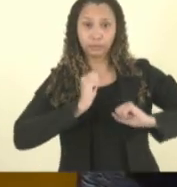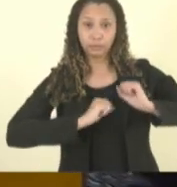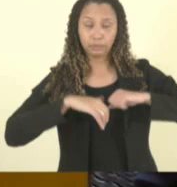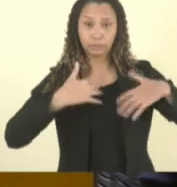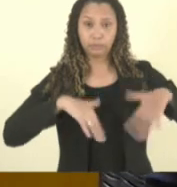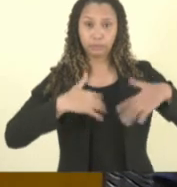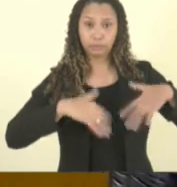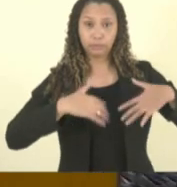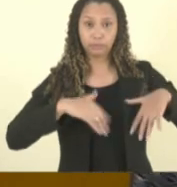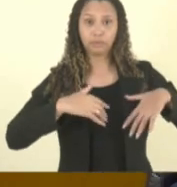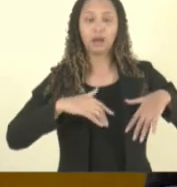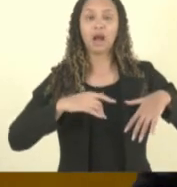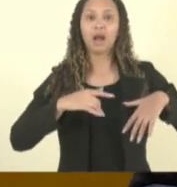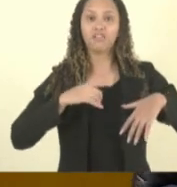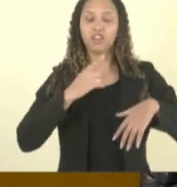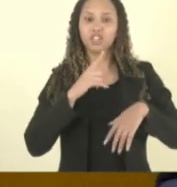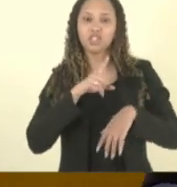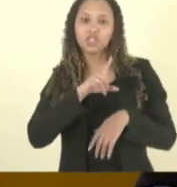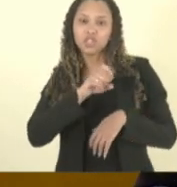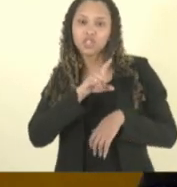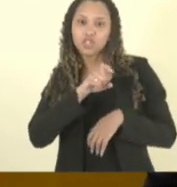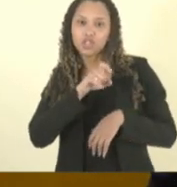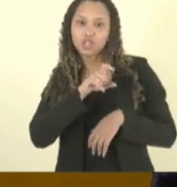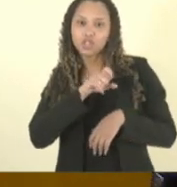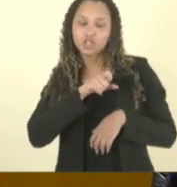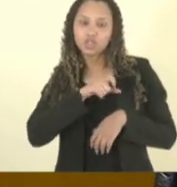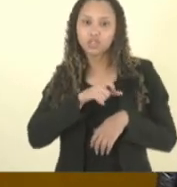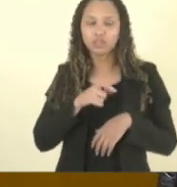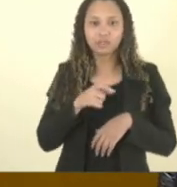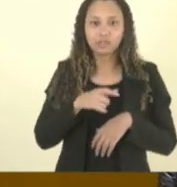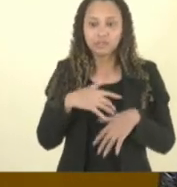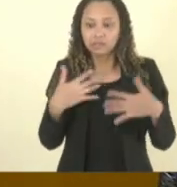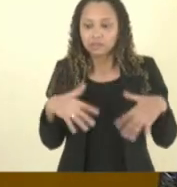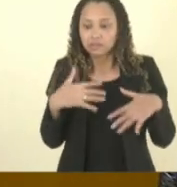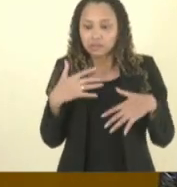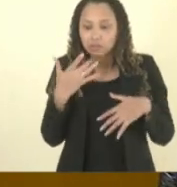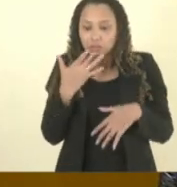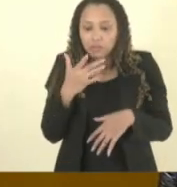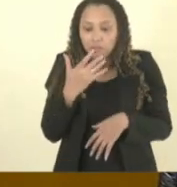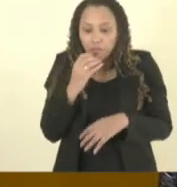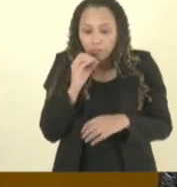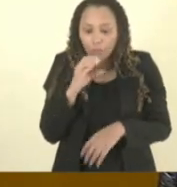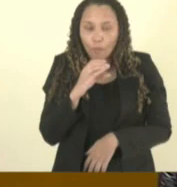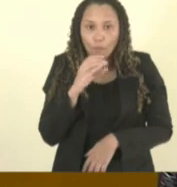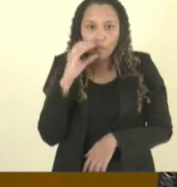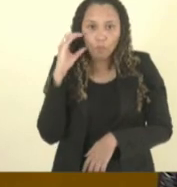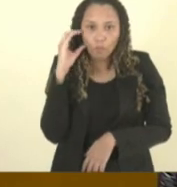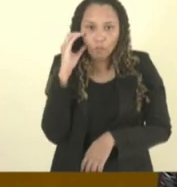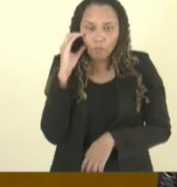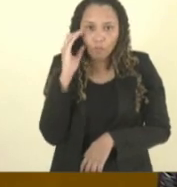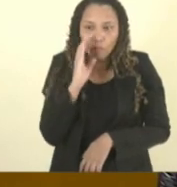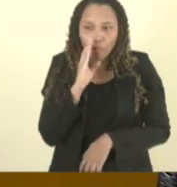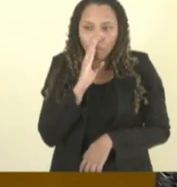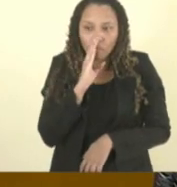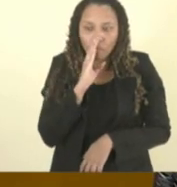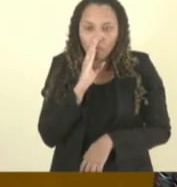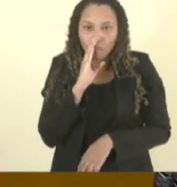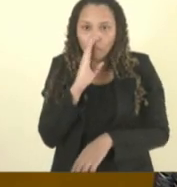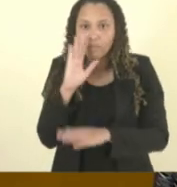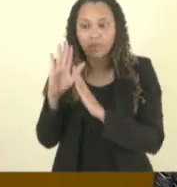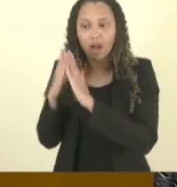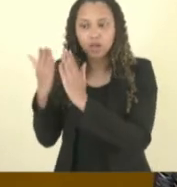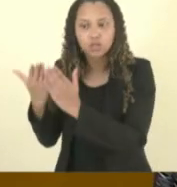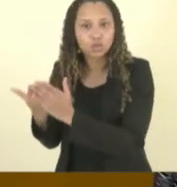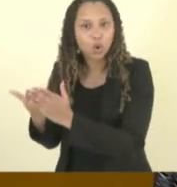sala todo urinado perplexo sem saber o que falar a escola nenhum momento me